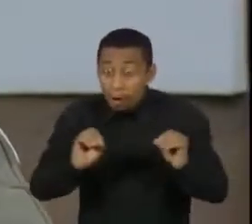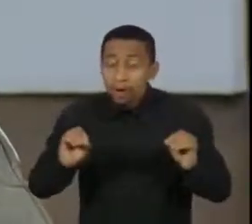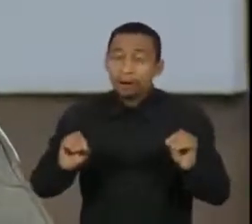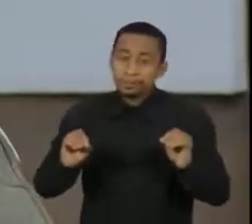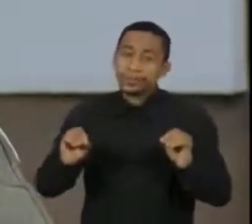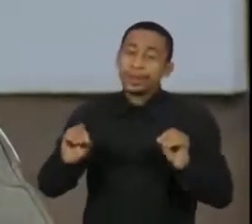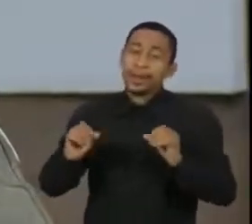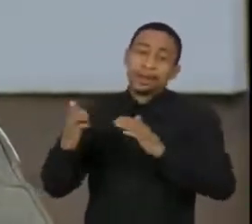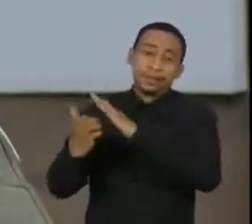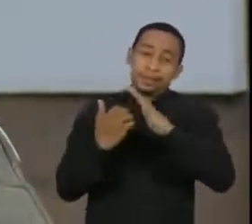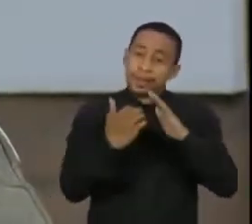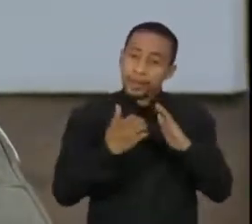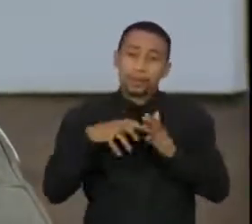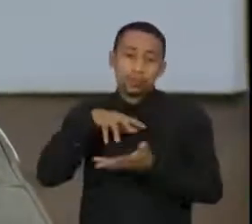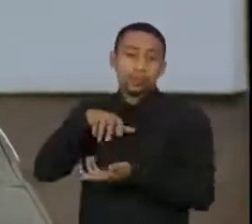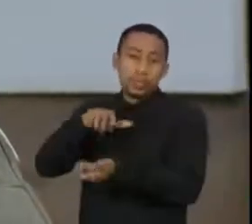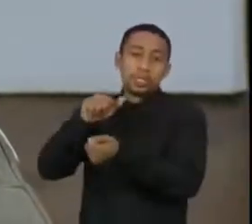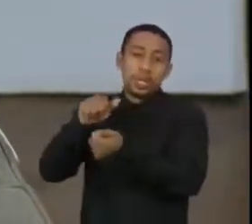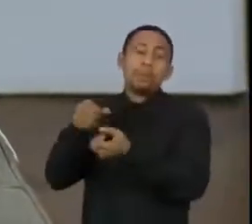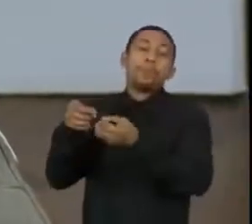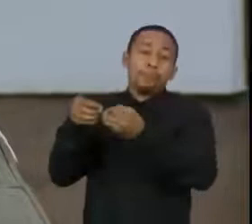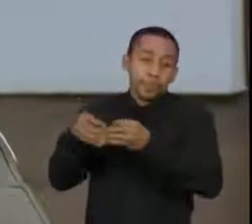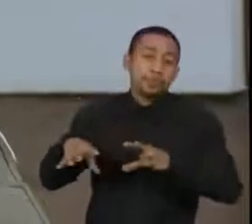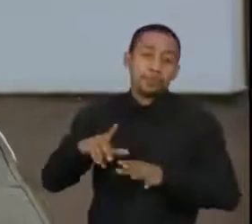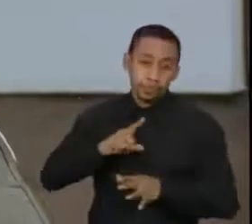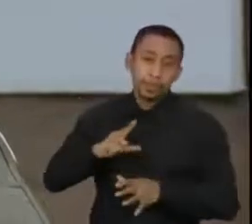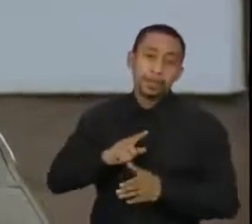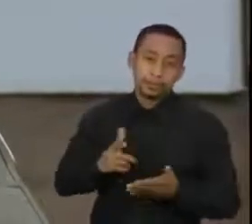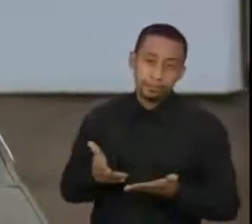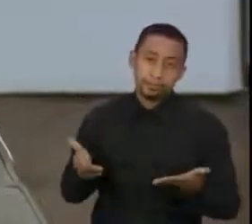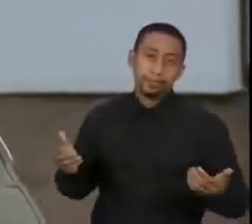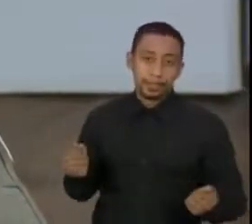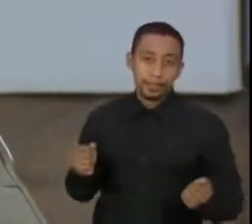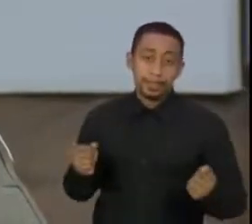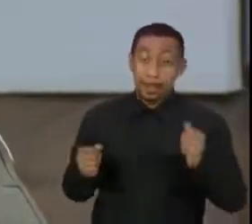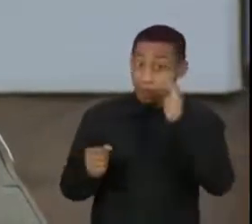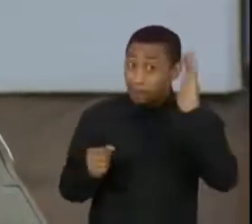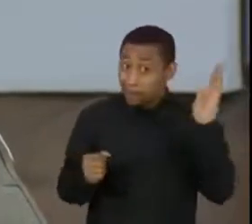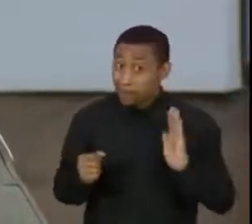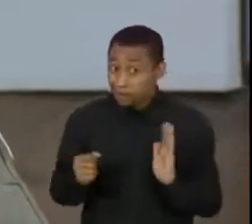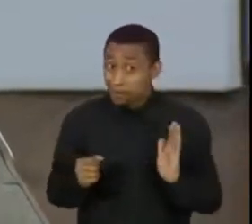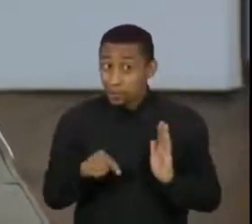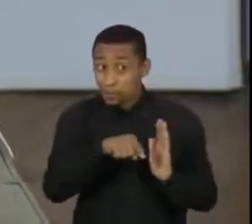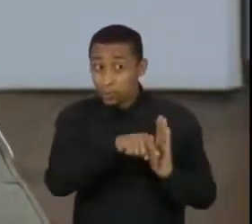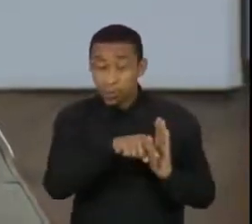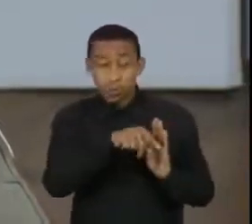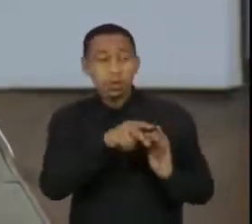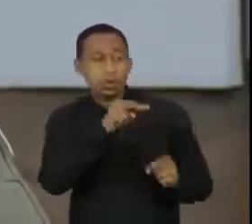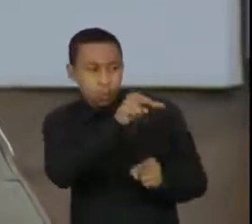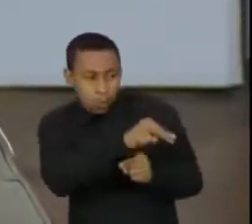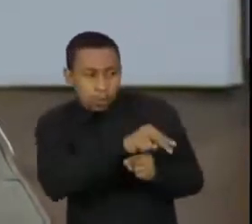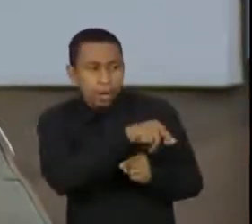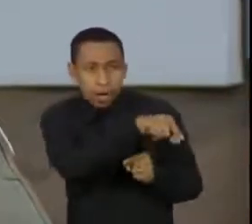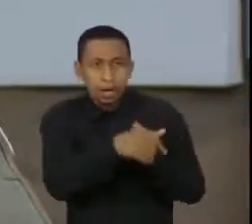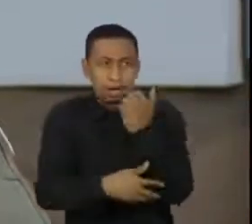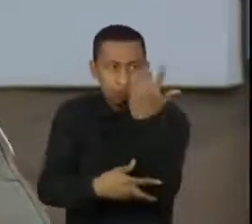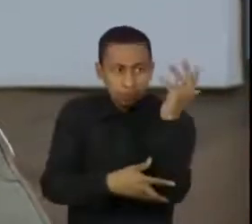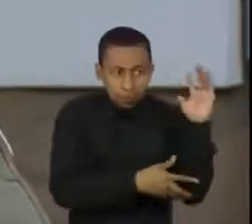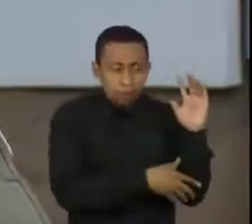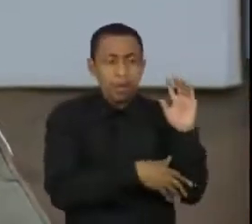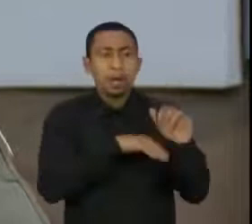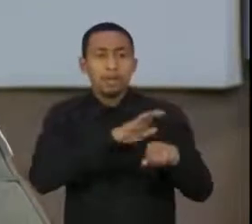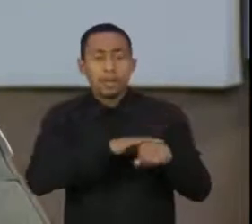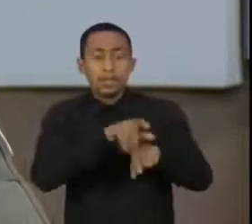Conselho Empresarial Brasileiro para o Desenvolvimento Sustentável, coalizão Brasil Clima Floresta Agricultura, a consertação para a Amazônia,